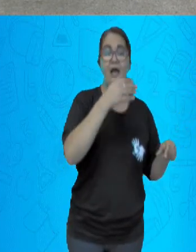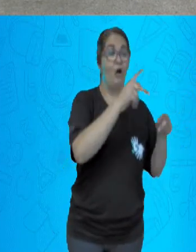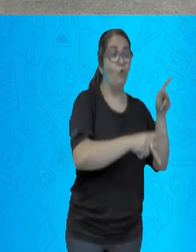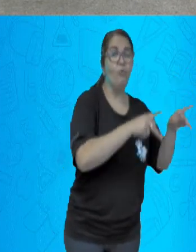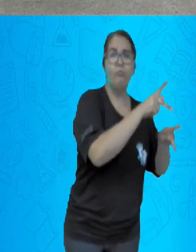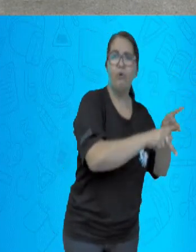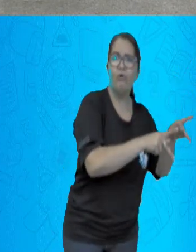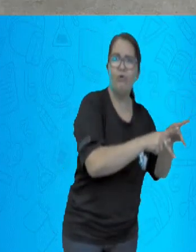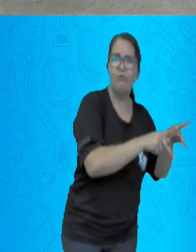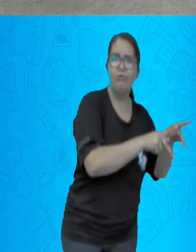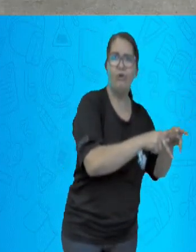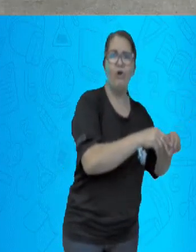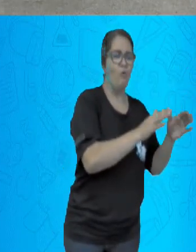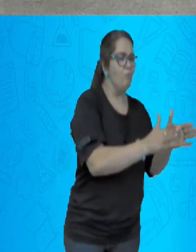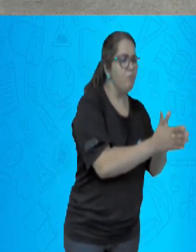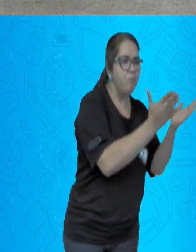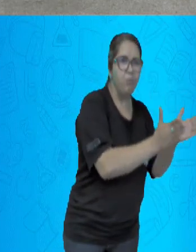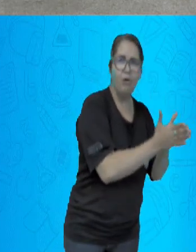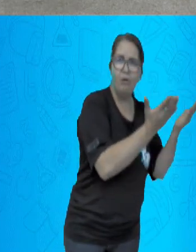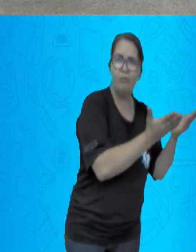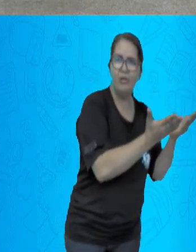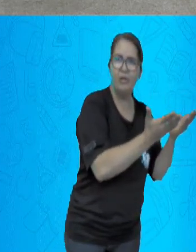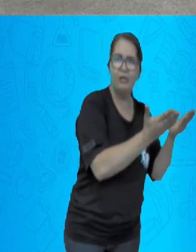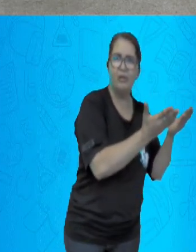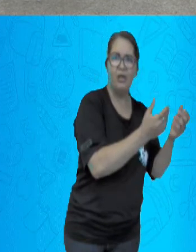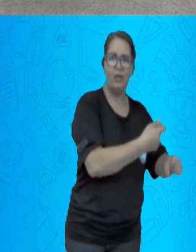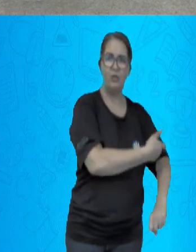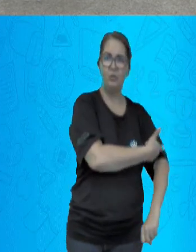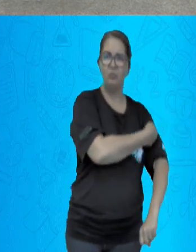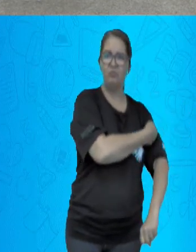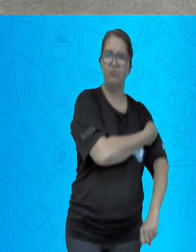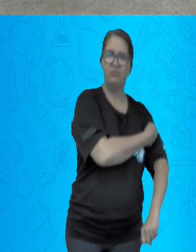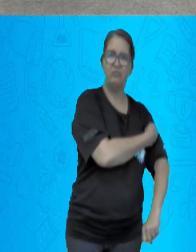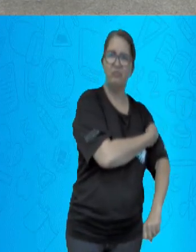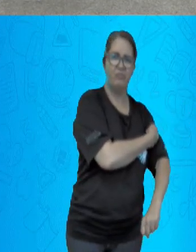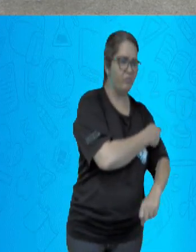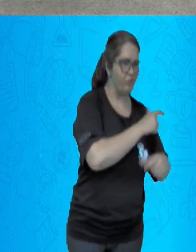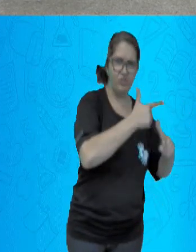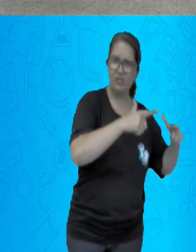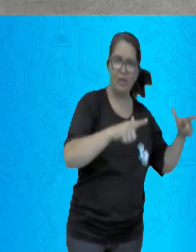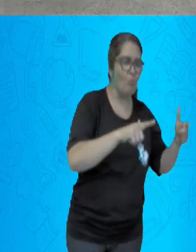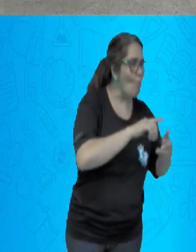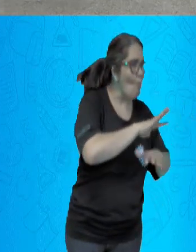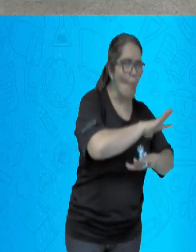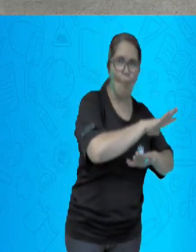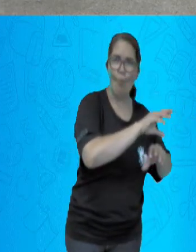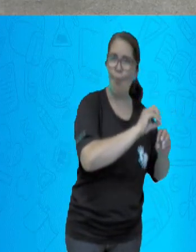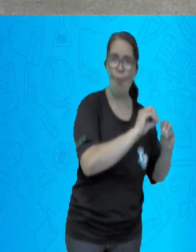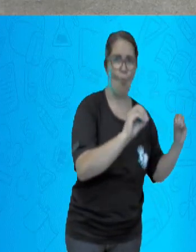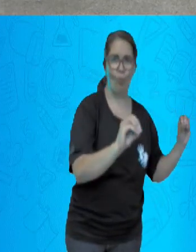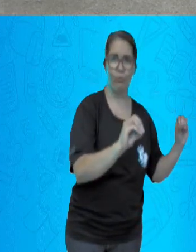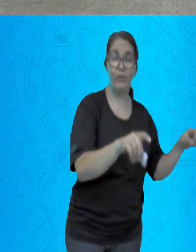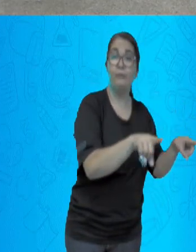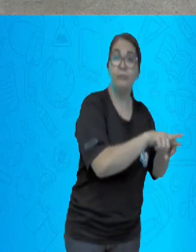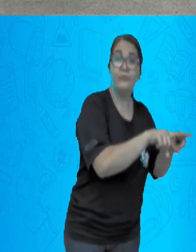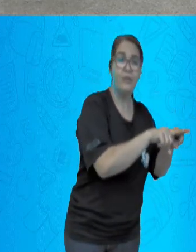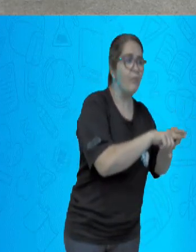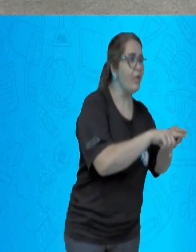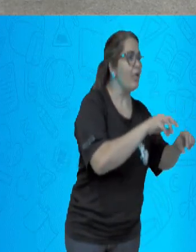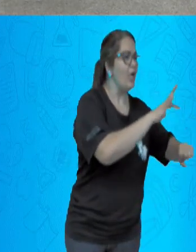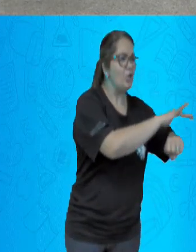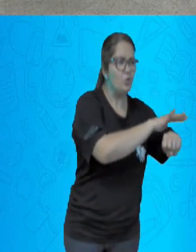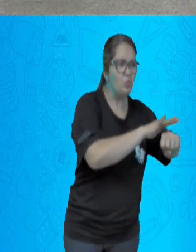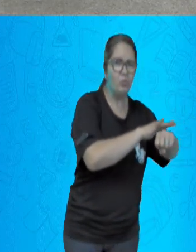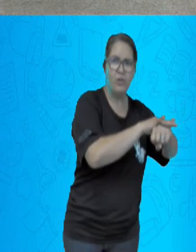vacina representava uma espécie de violação dos seus próprios direitos sobre o seu corpo. Com isso,